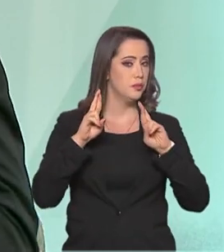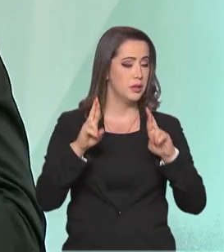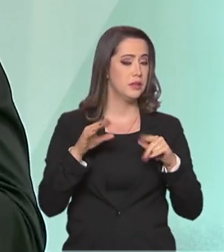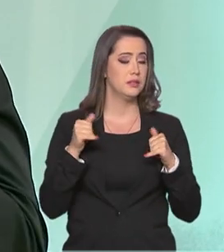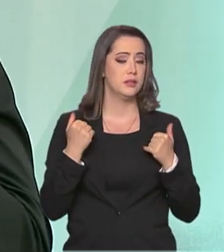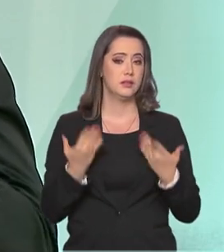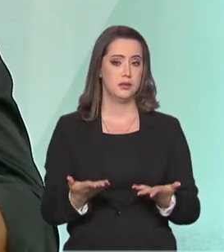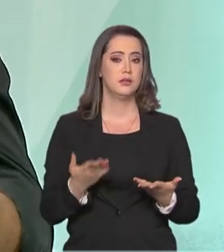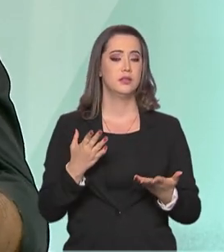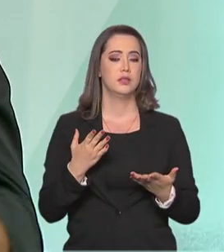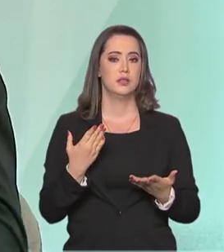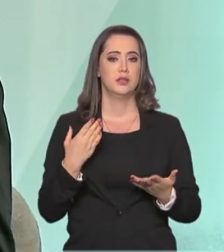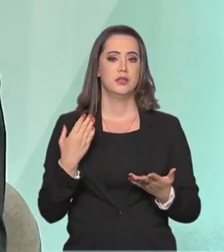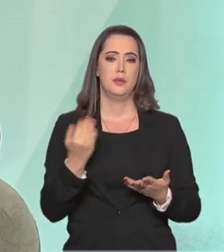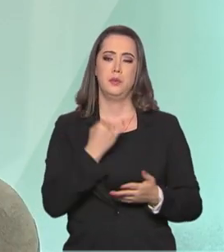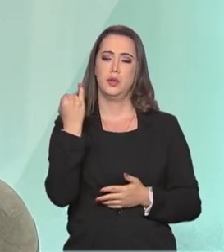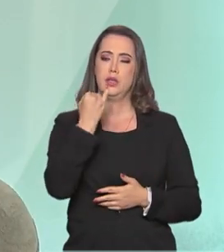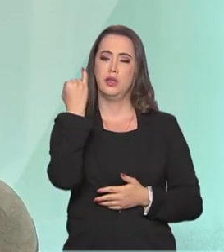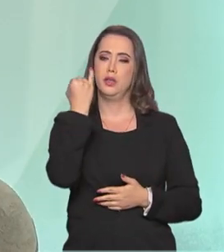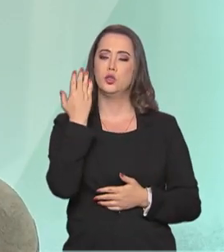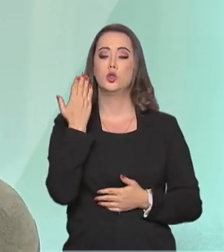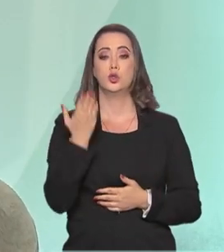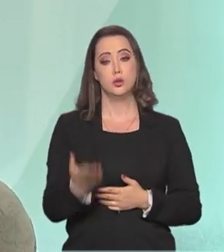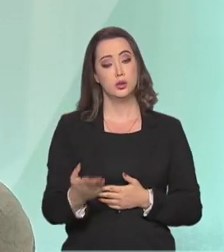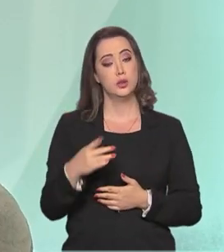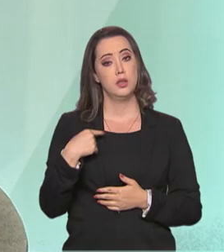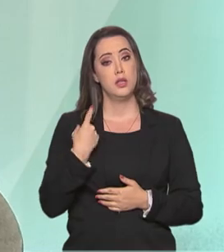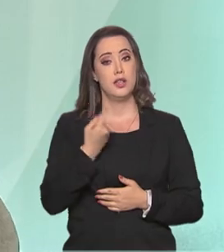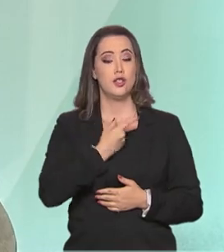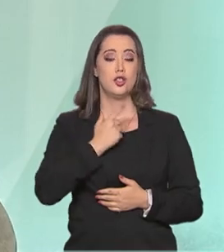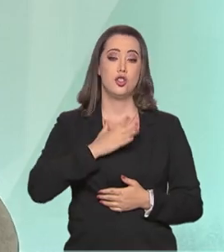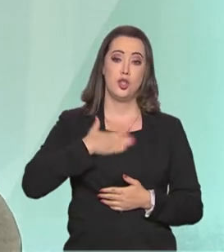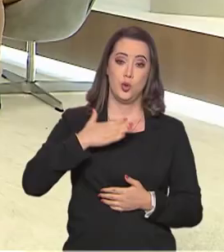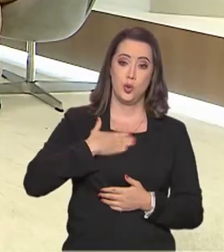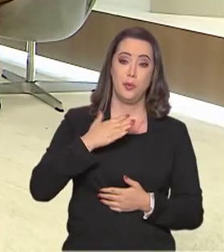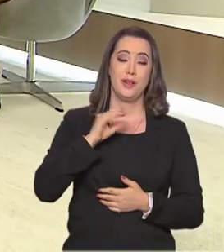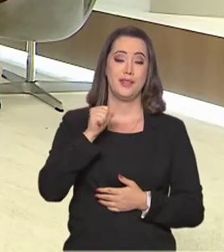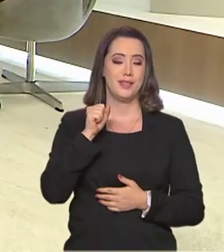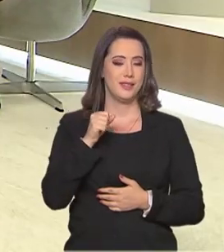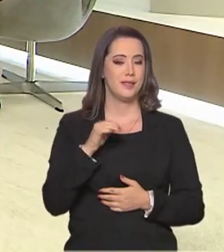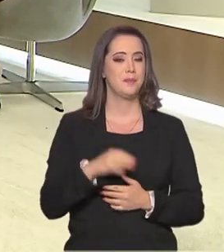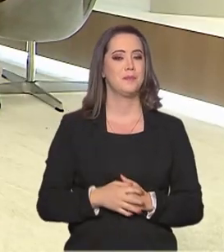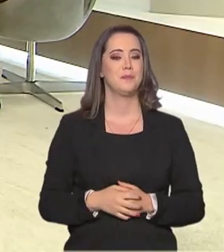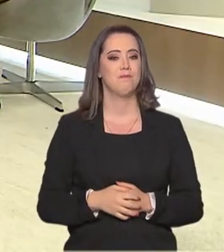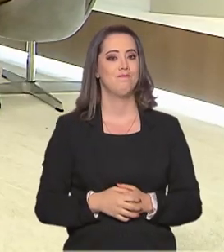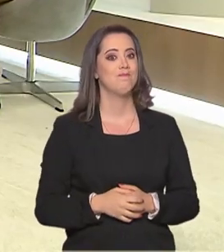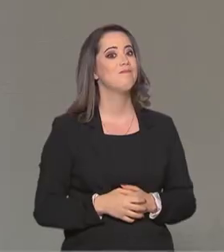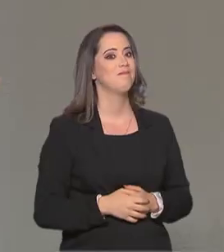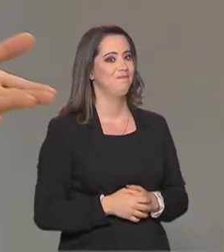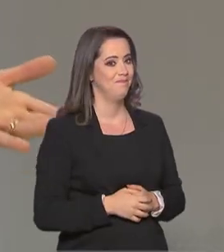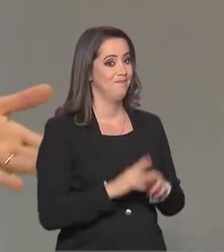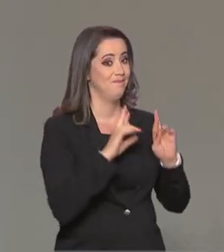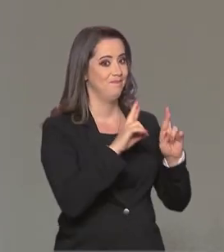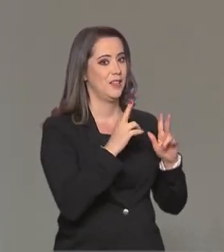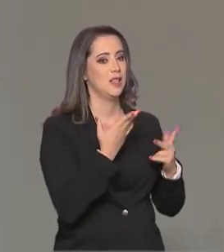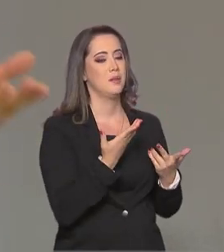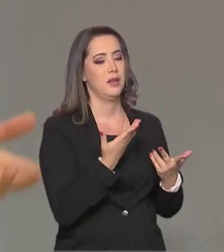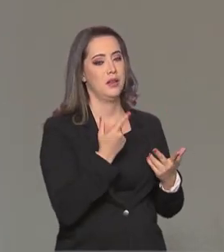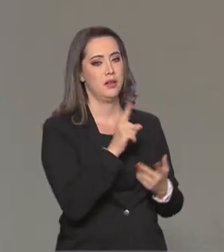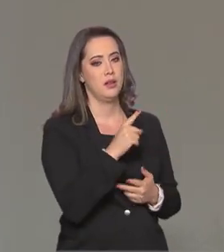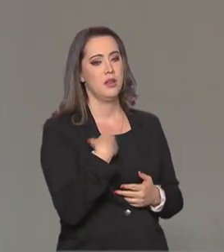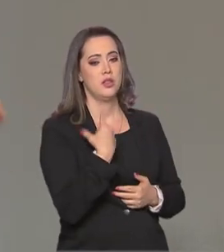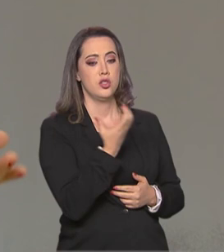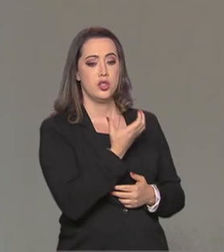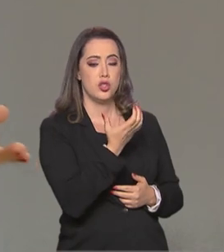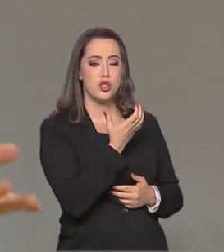acho que bem suave, assim, e a gente vai ter algumas surpresas. Tomara! E a gente quer saber como é que a Secretaria, o